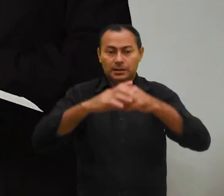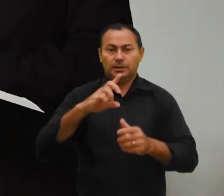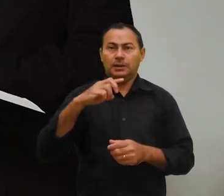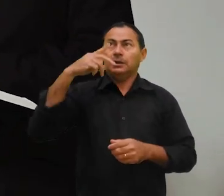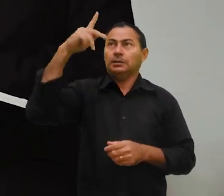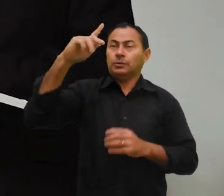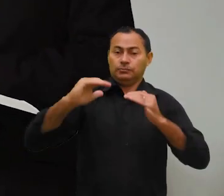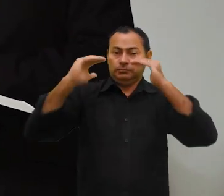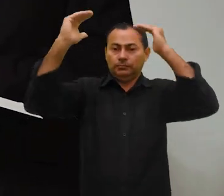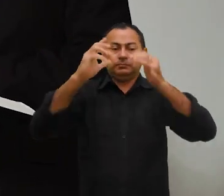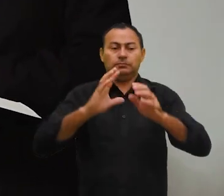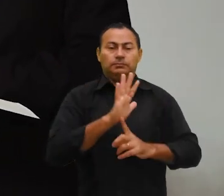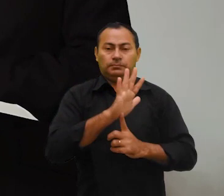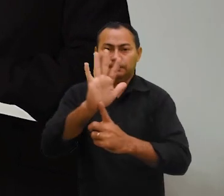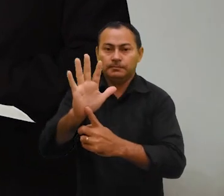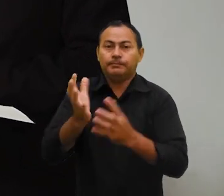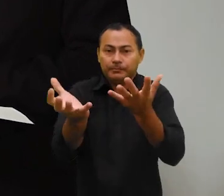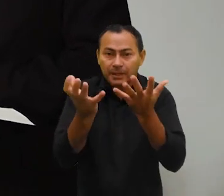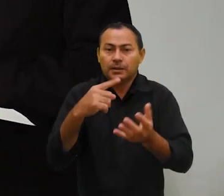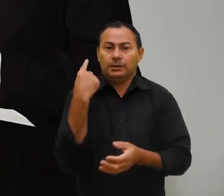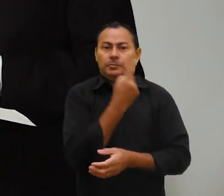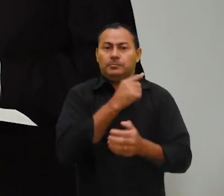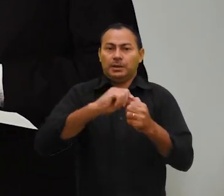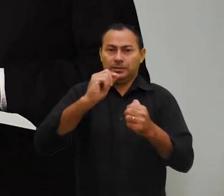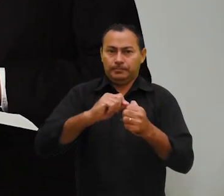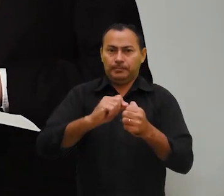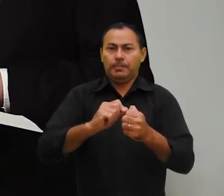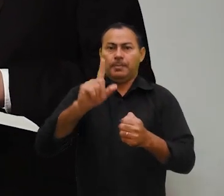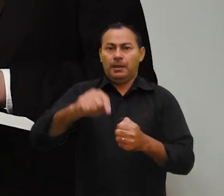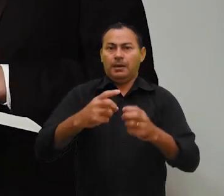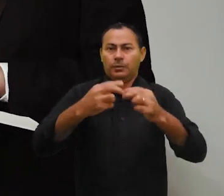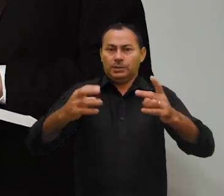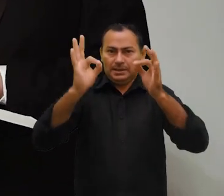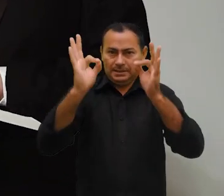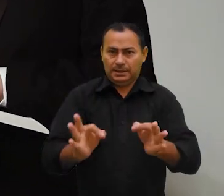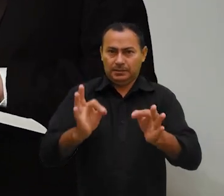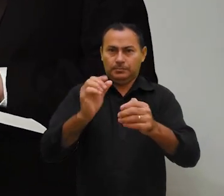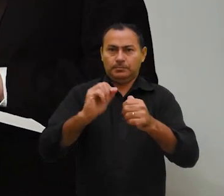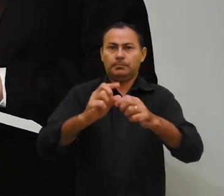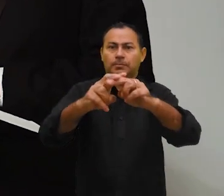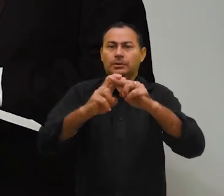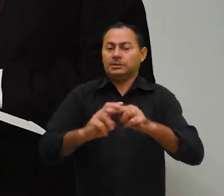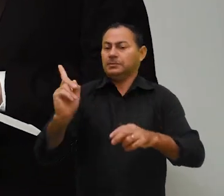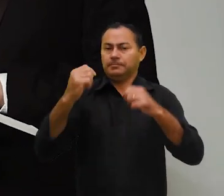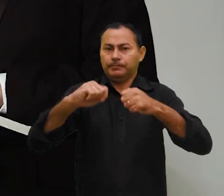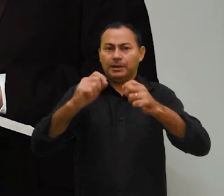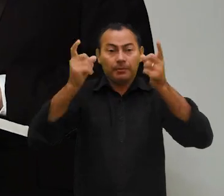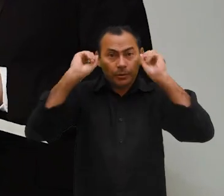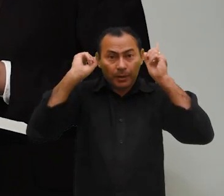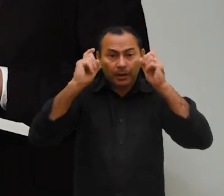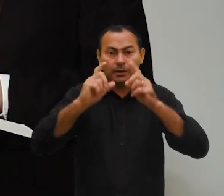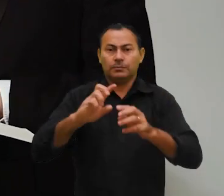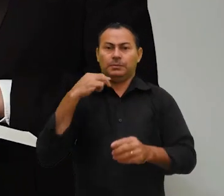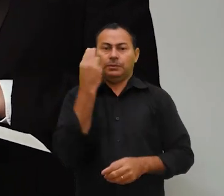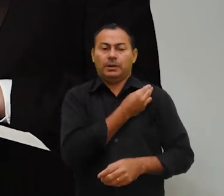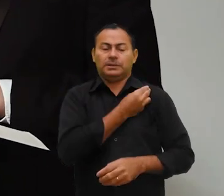e se na sua soberania nos revelou o que quer que façamos, então essa é a coisa certa a fazer, e por isso não precisamos nos